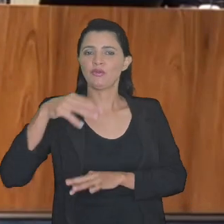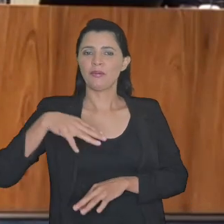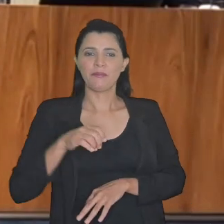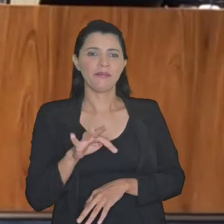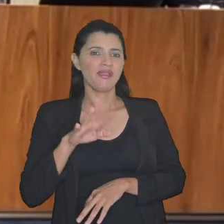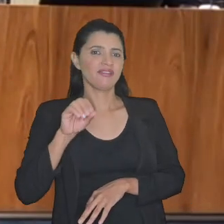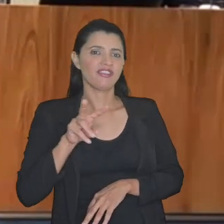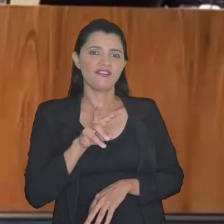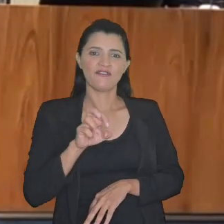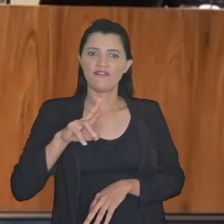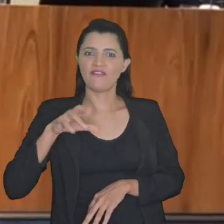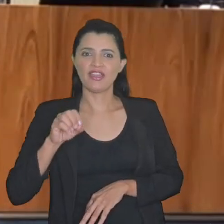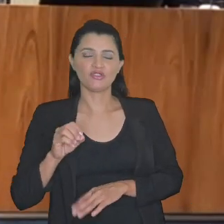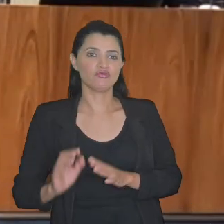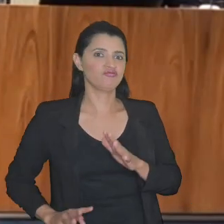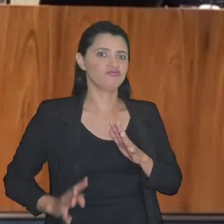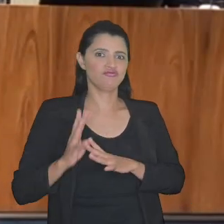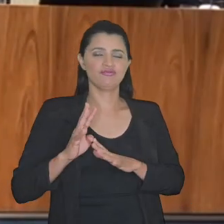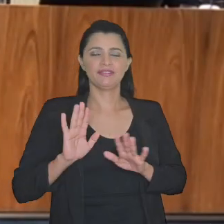futuro metaverso já é demais